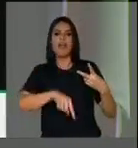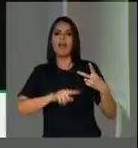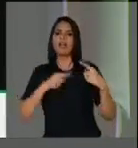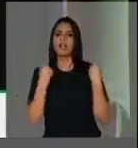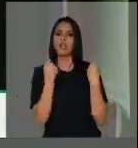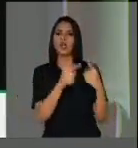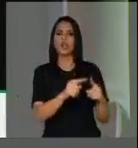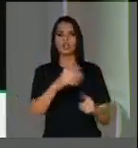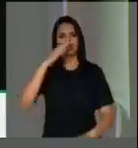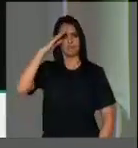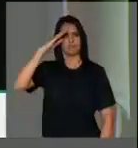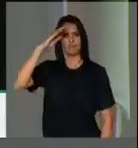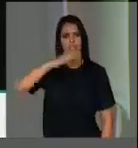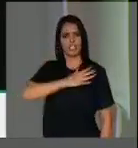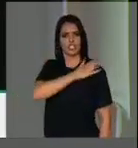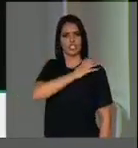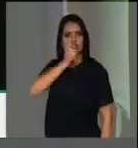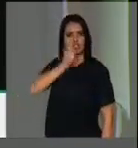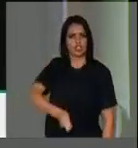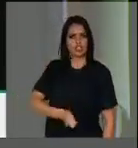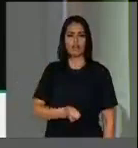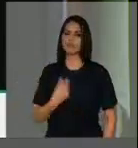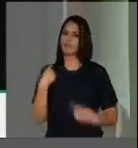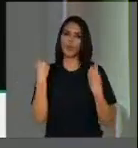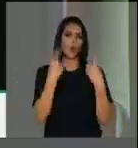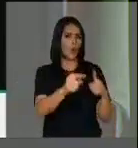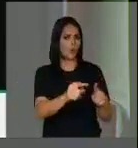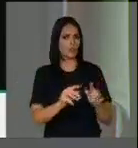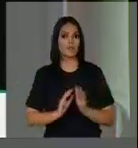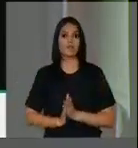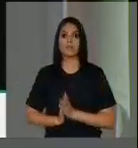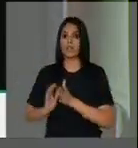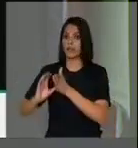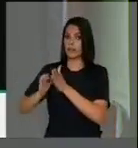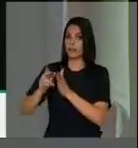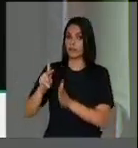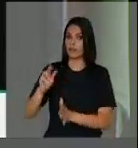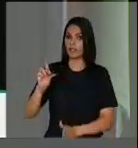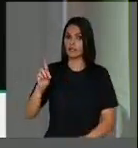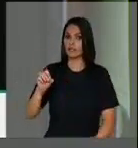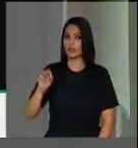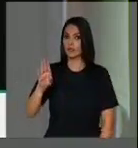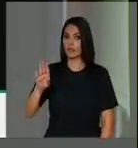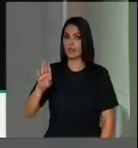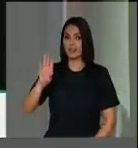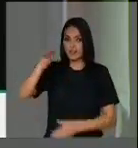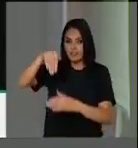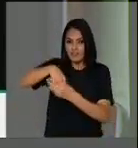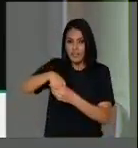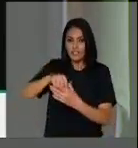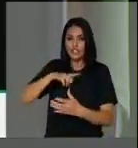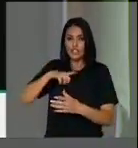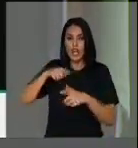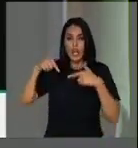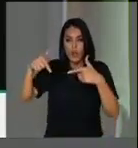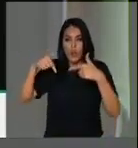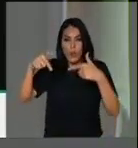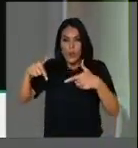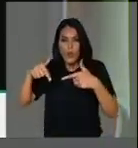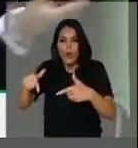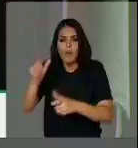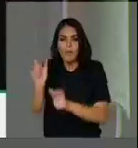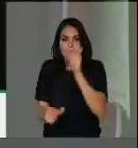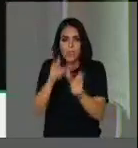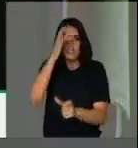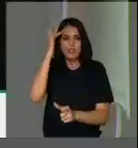contra a ditadura militar e, aliás, foi o partido que mais perdeu militantes nesse enfrentamento na guerrilha do